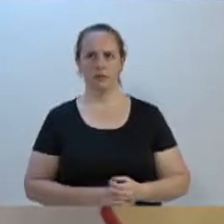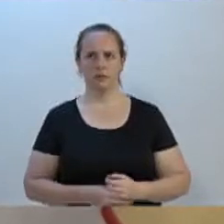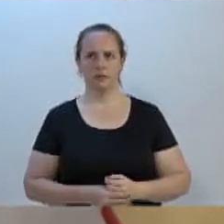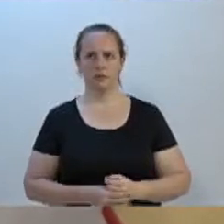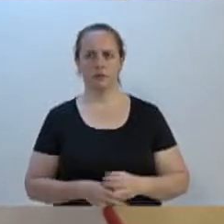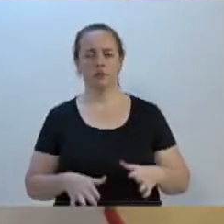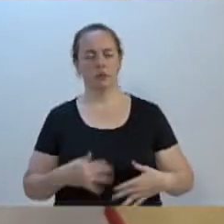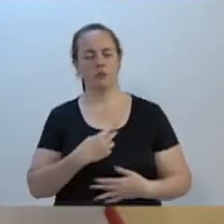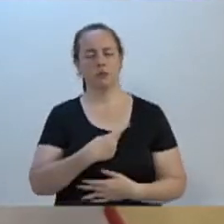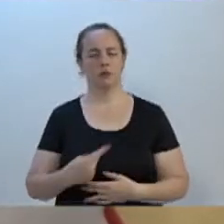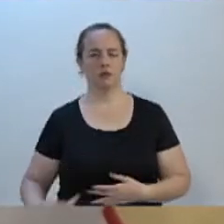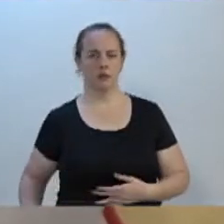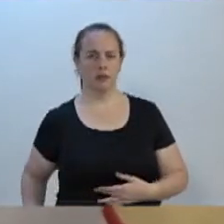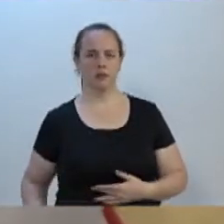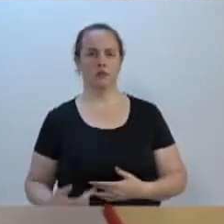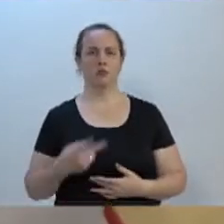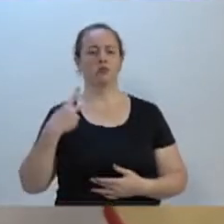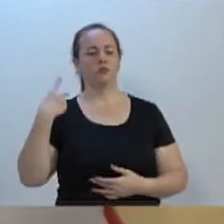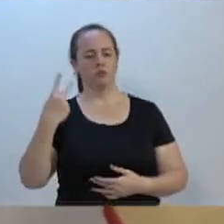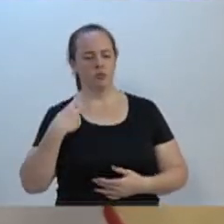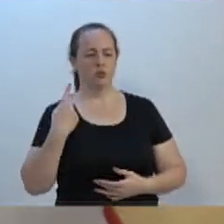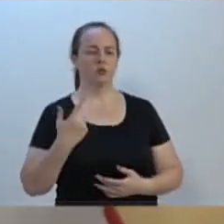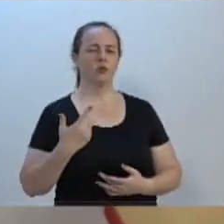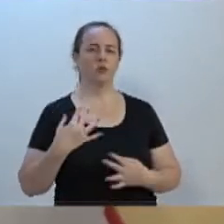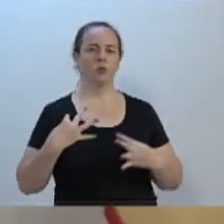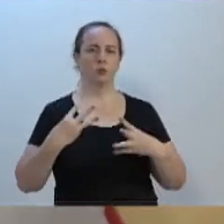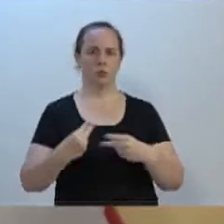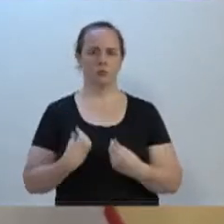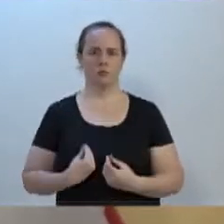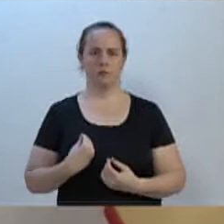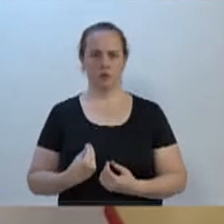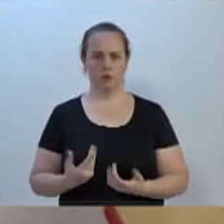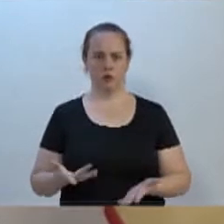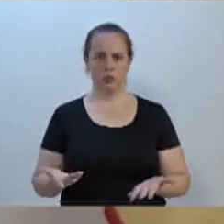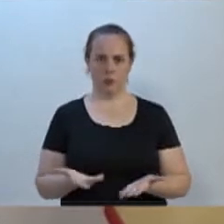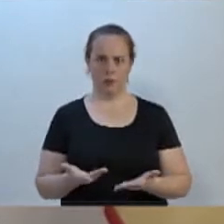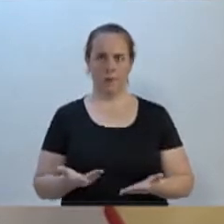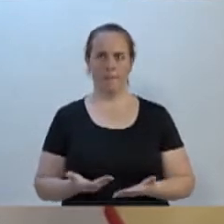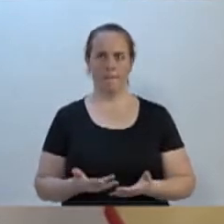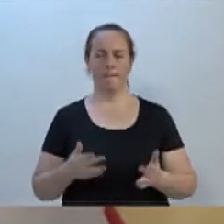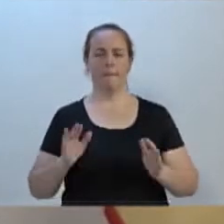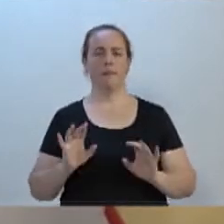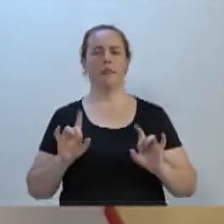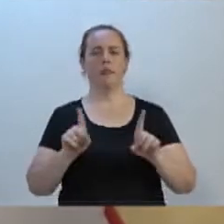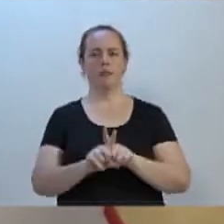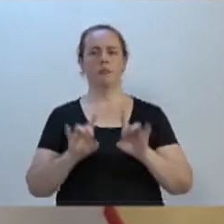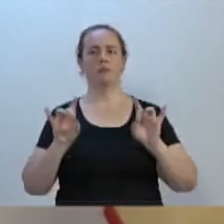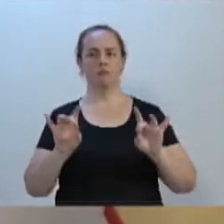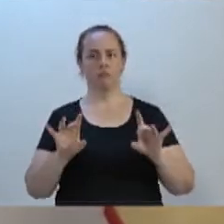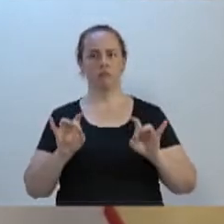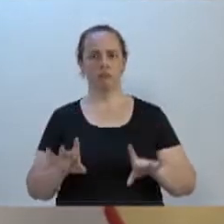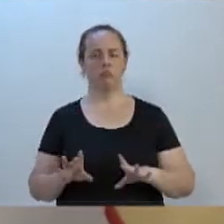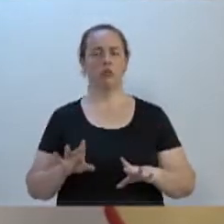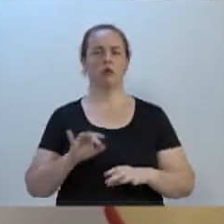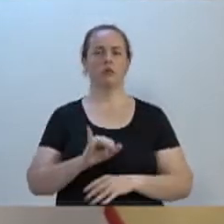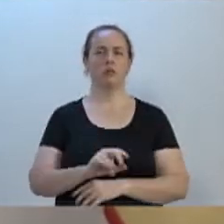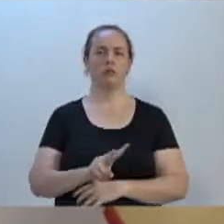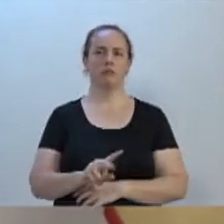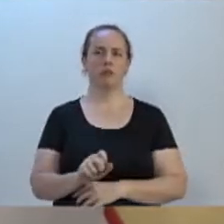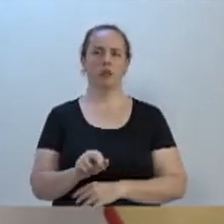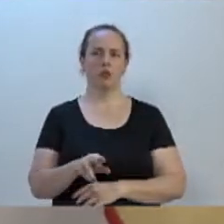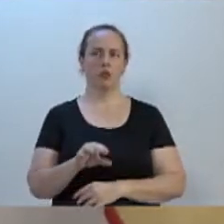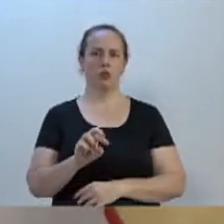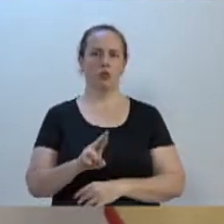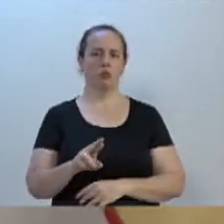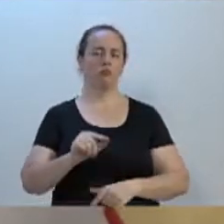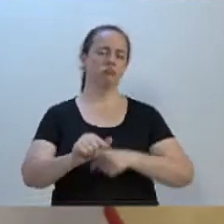Senhor presidente, senhores vereadores, senhoras e senhores aqui presentes, cumprimento especial ao Ivanor, que faz um